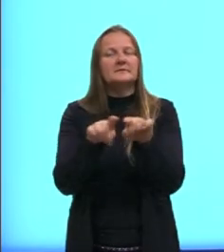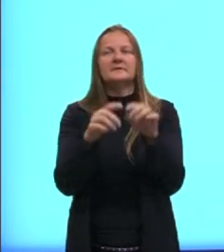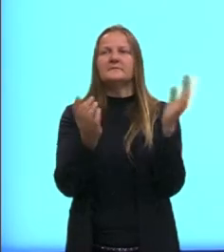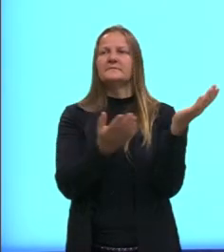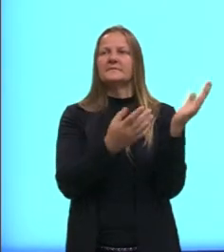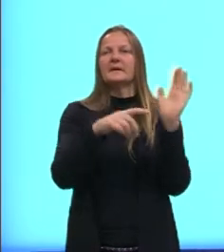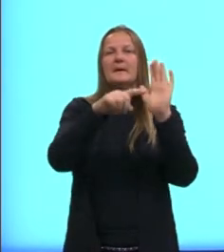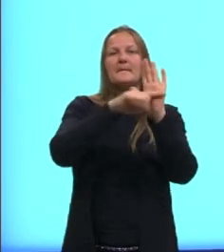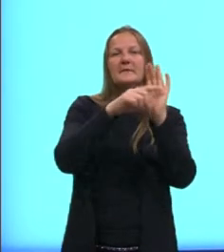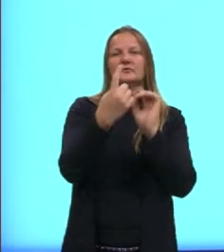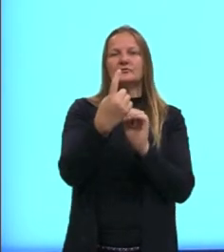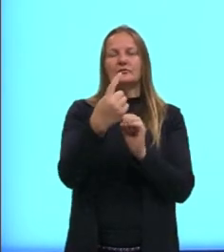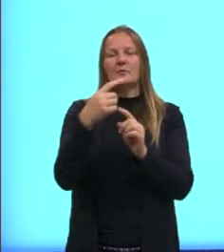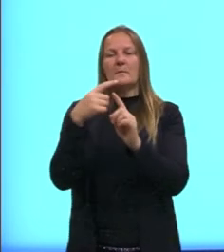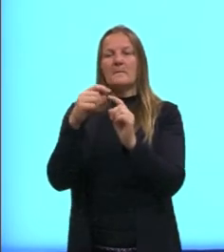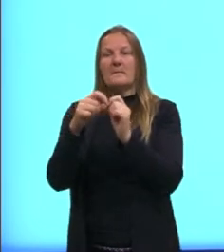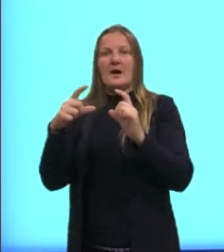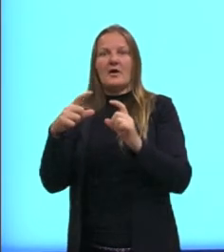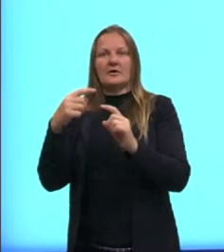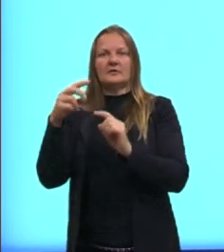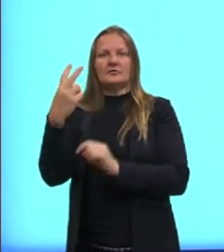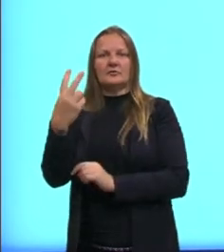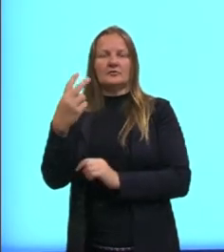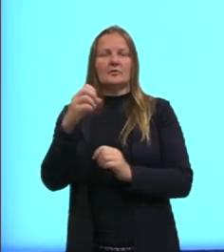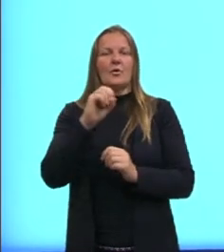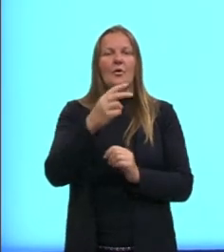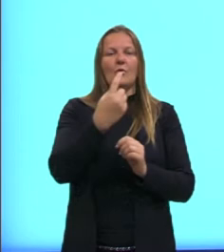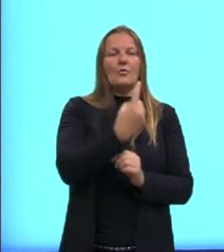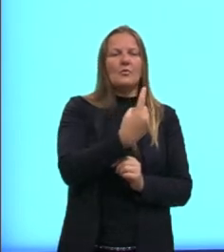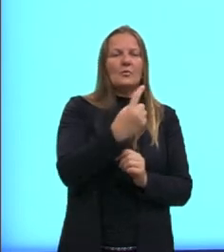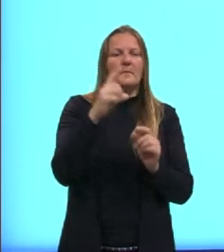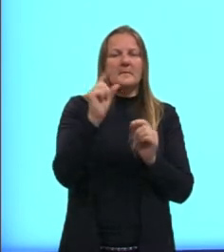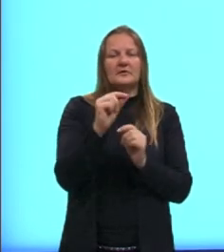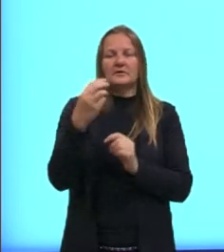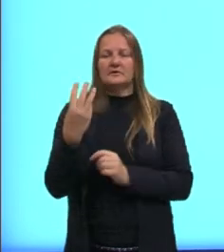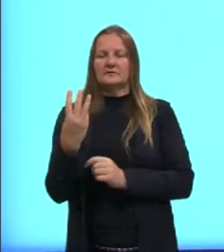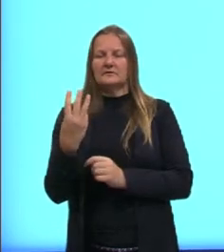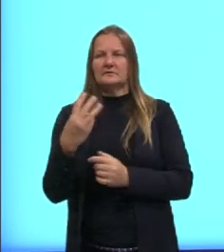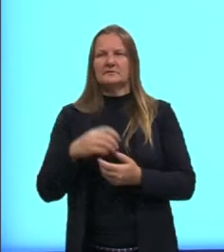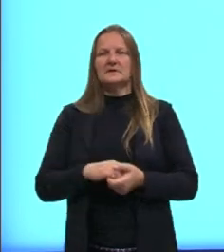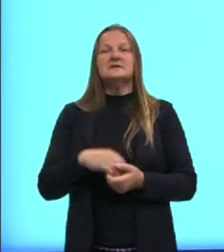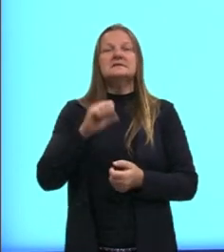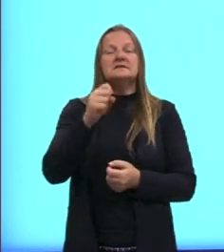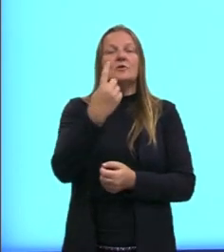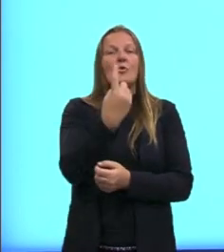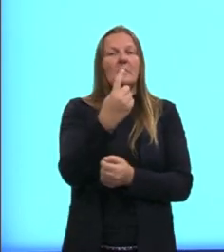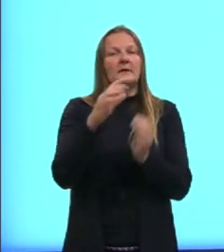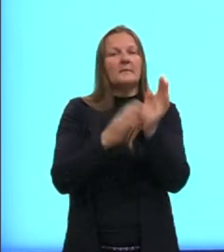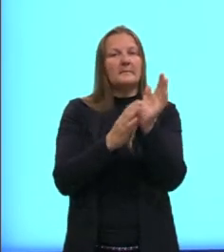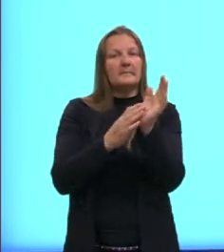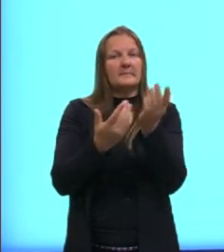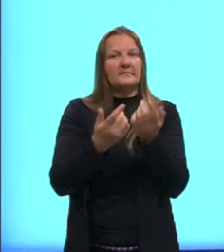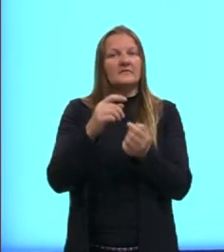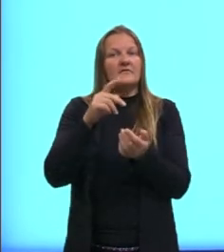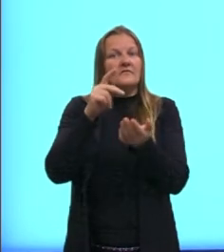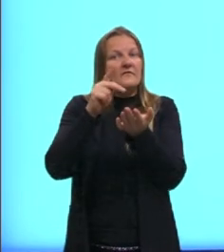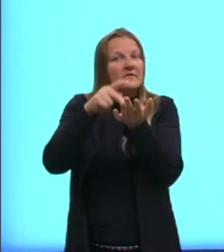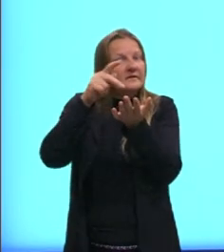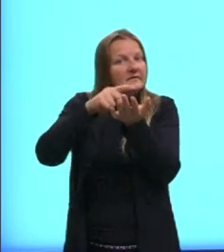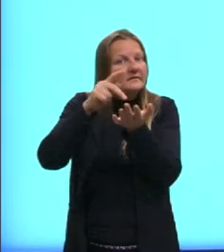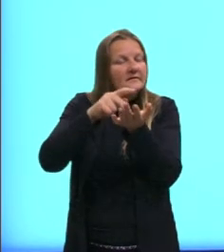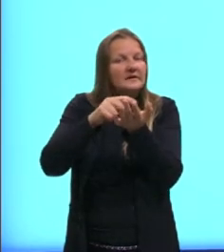menos um é maior do que dois ou um é menor do que três. Se uma dessas proposições, então, for